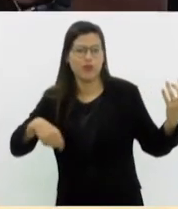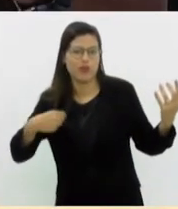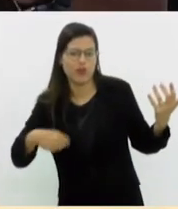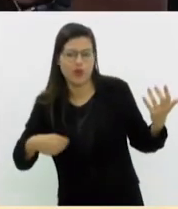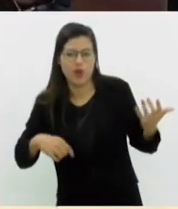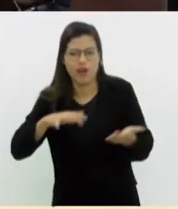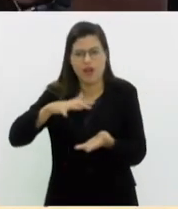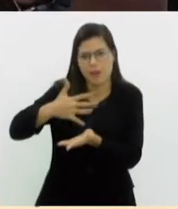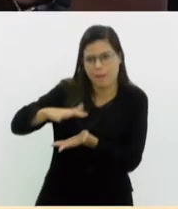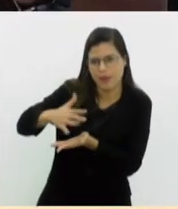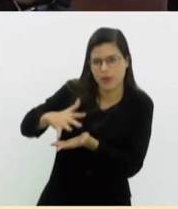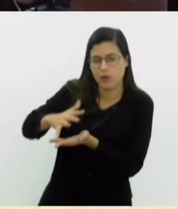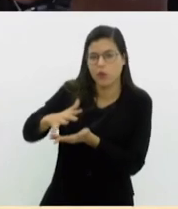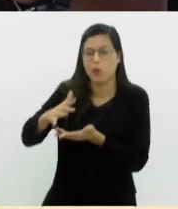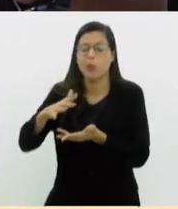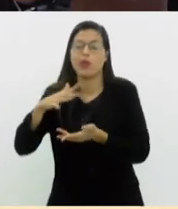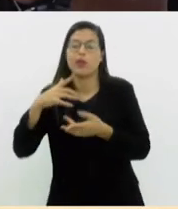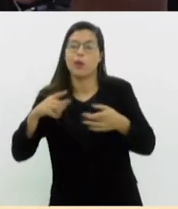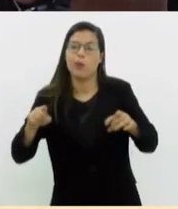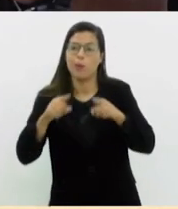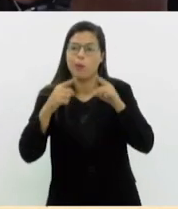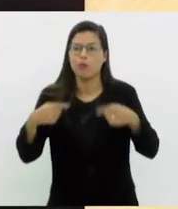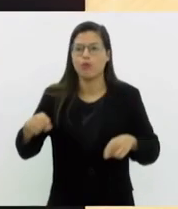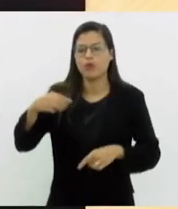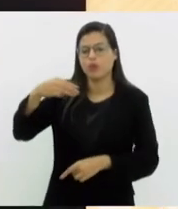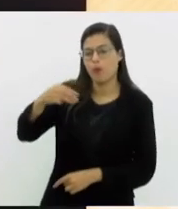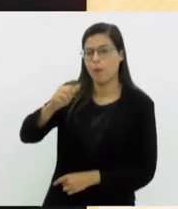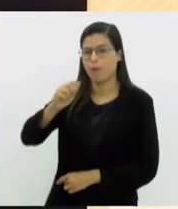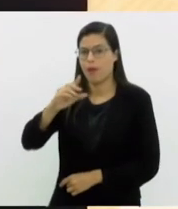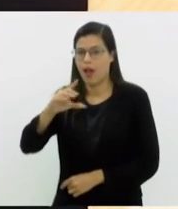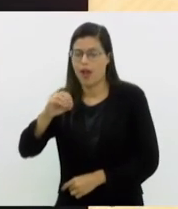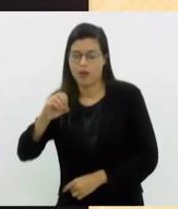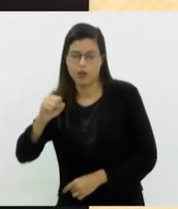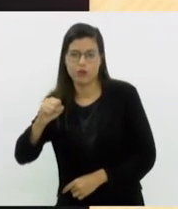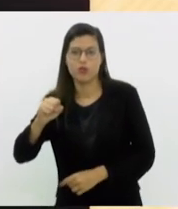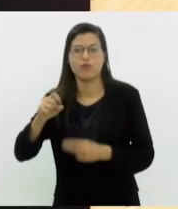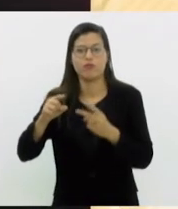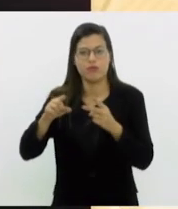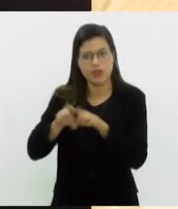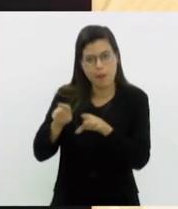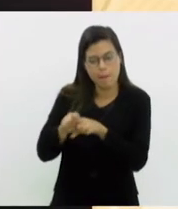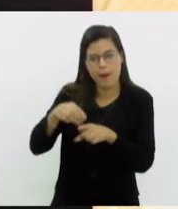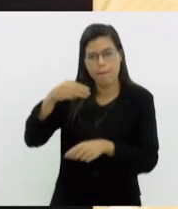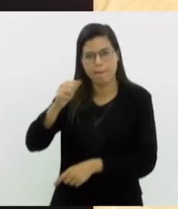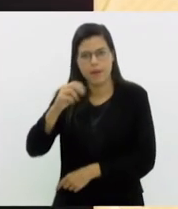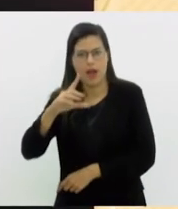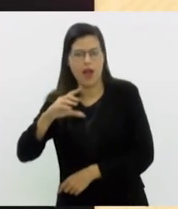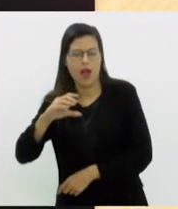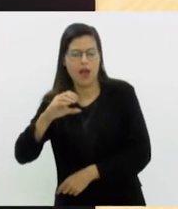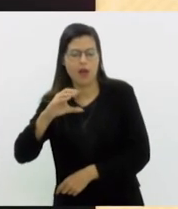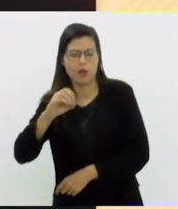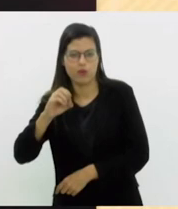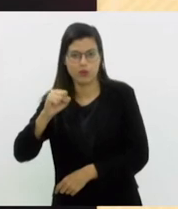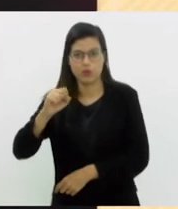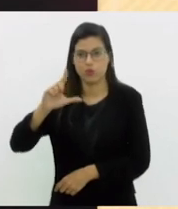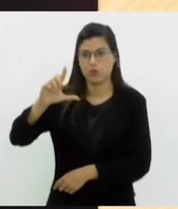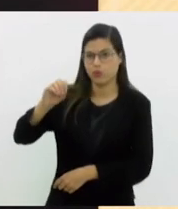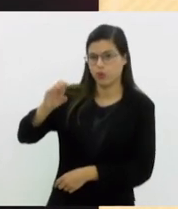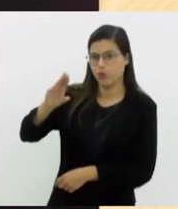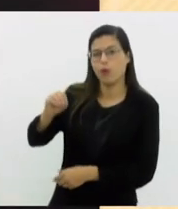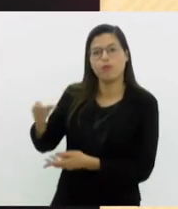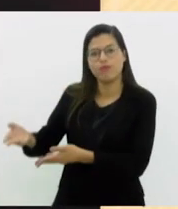Os músicos Marcos Assunção e Marco Lobo convidam Maurício Tizumba para um show que promete uma experiência musical